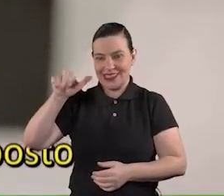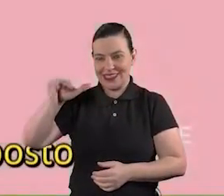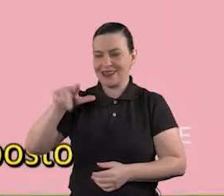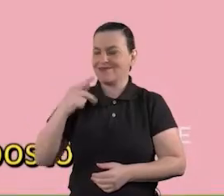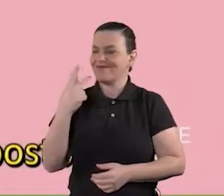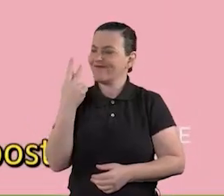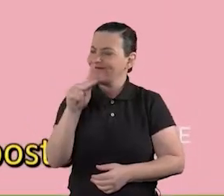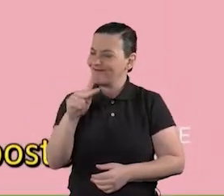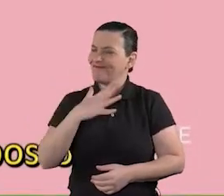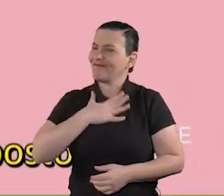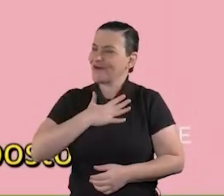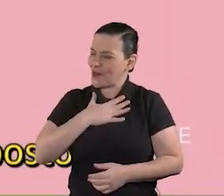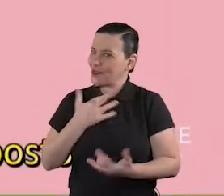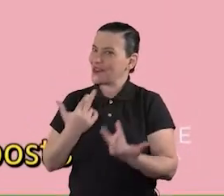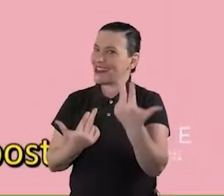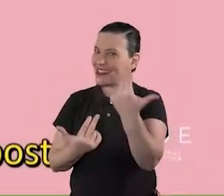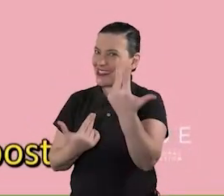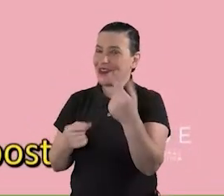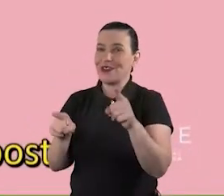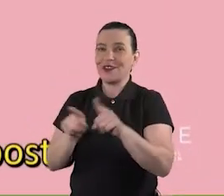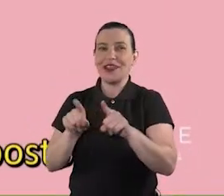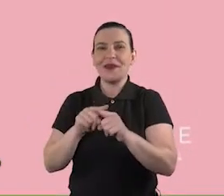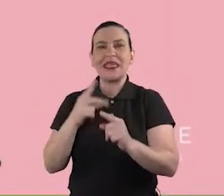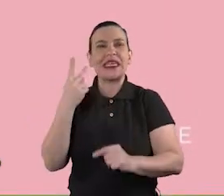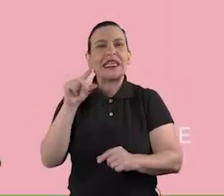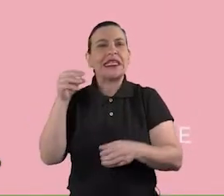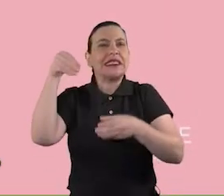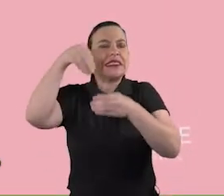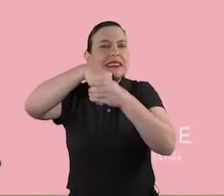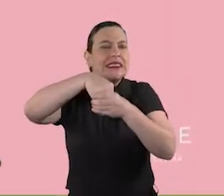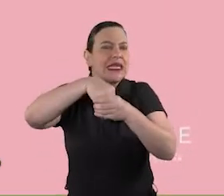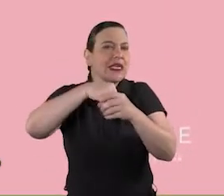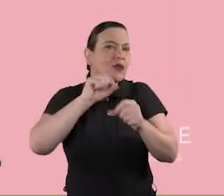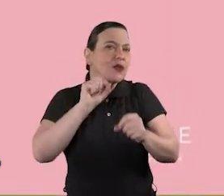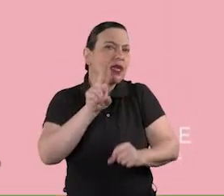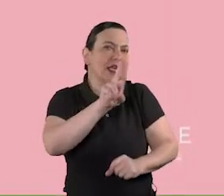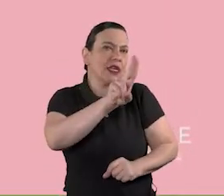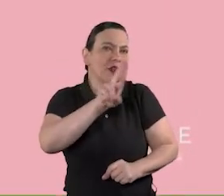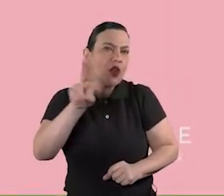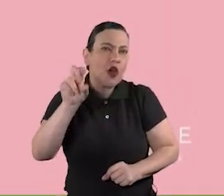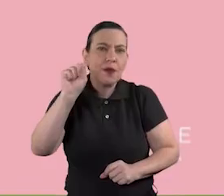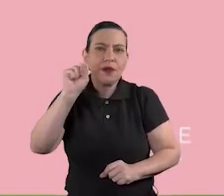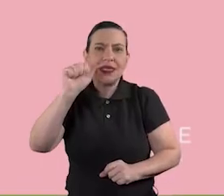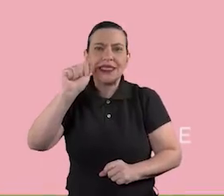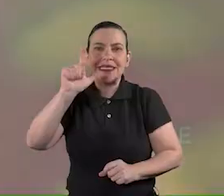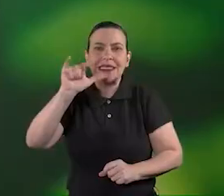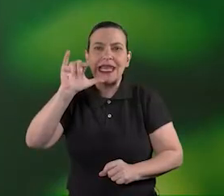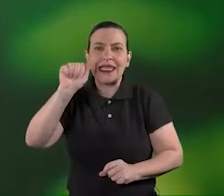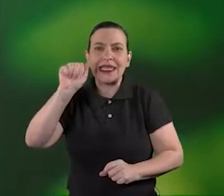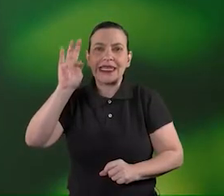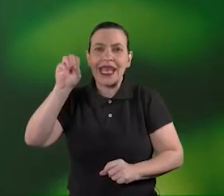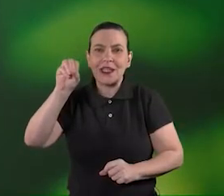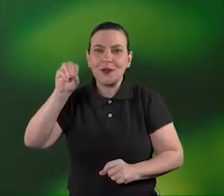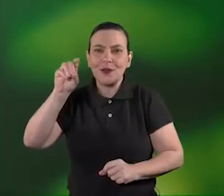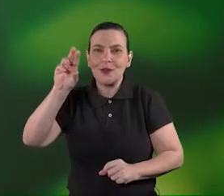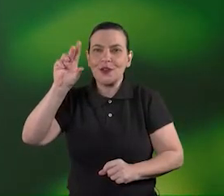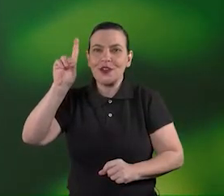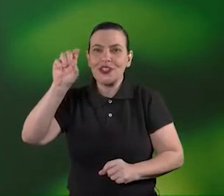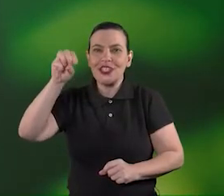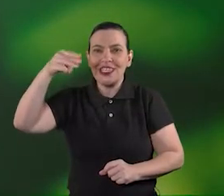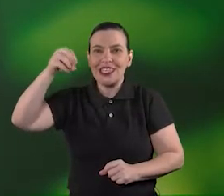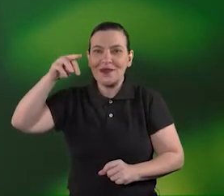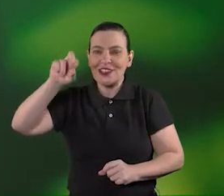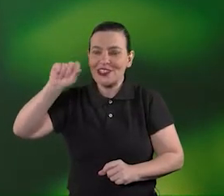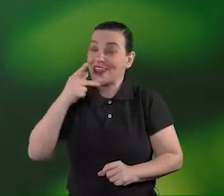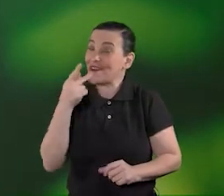que é um dos seus também o óleo de wintergreen contém um composto conhecido como salicato de metila eu menti para vocês disse que